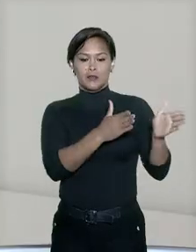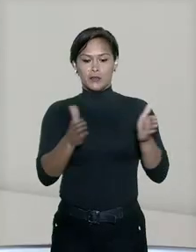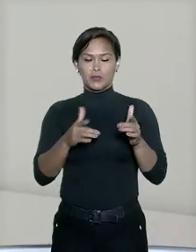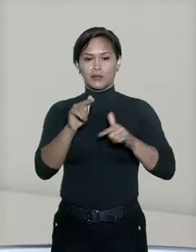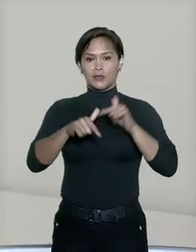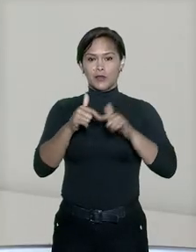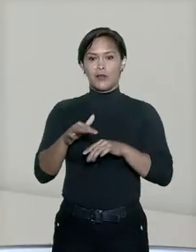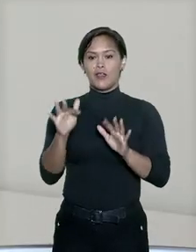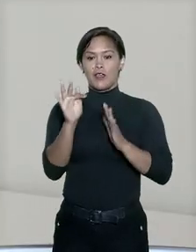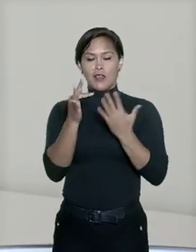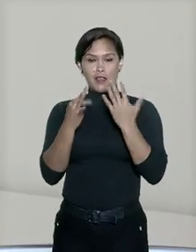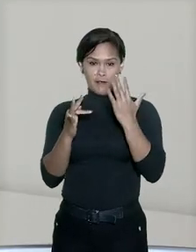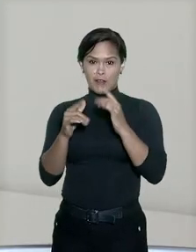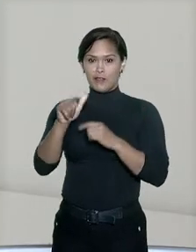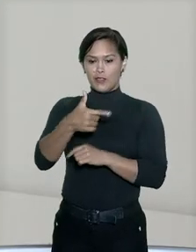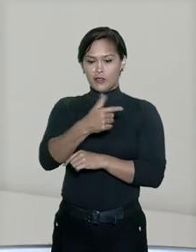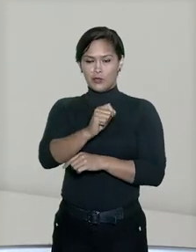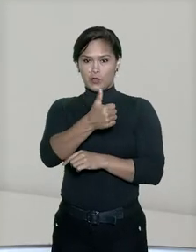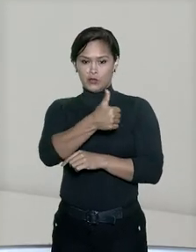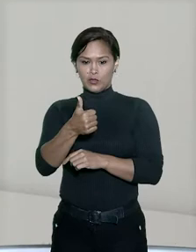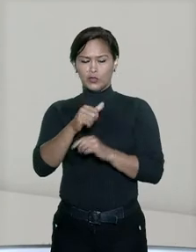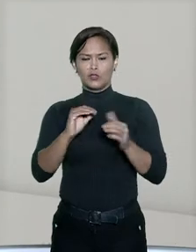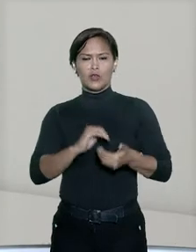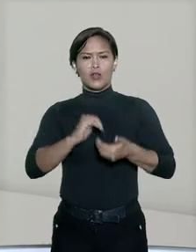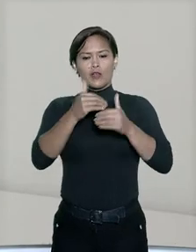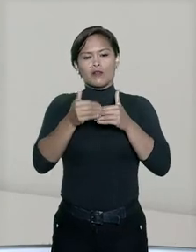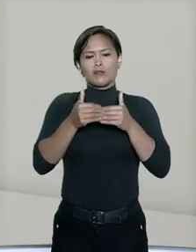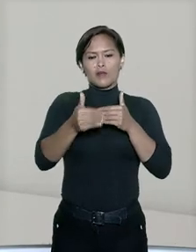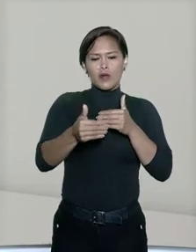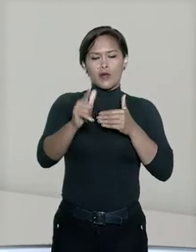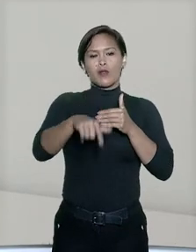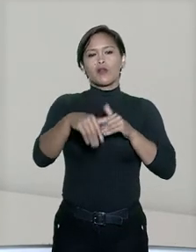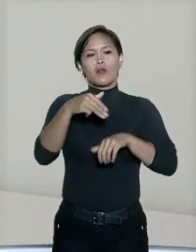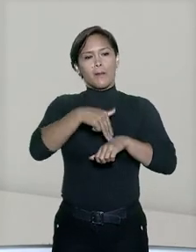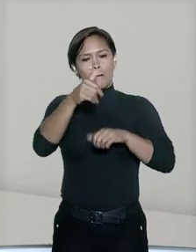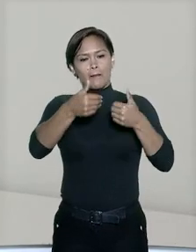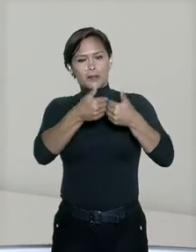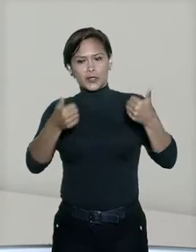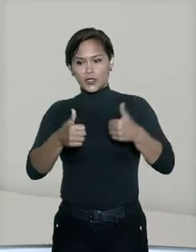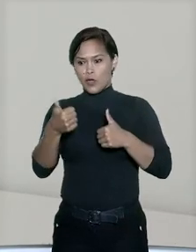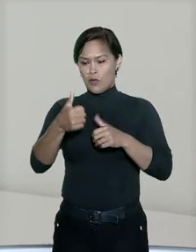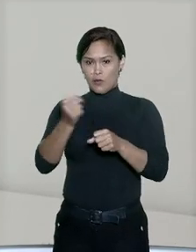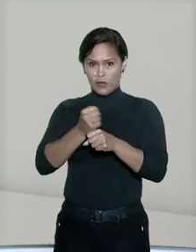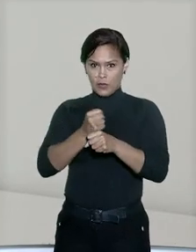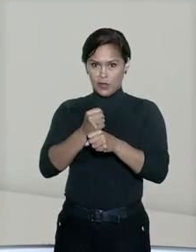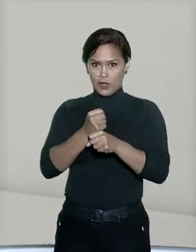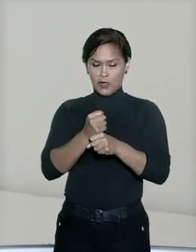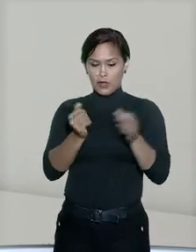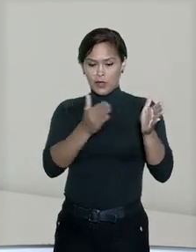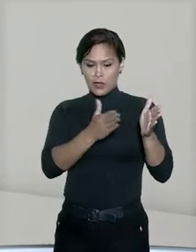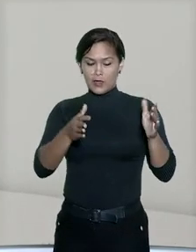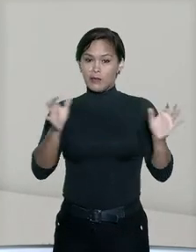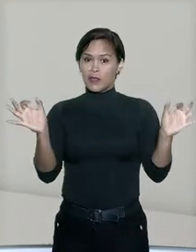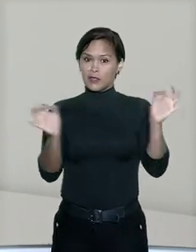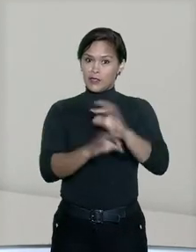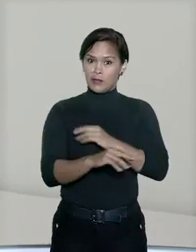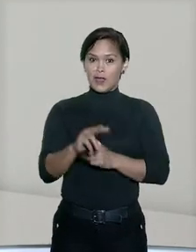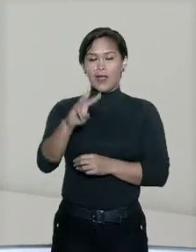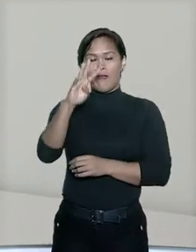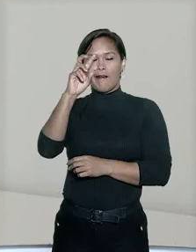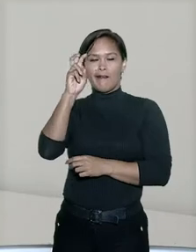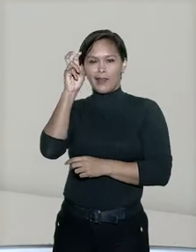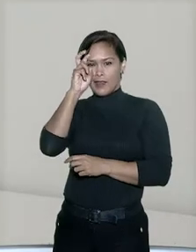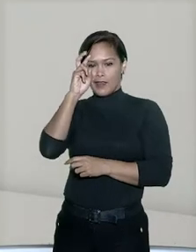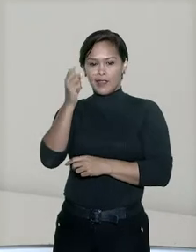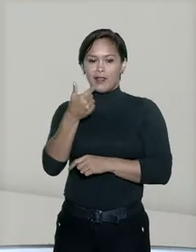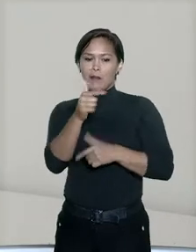Em fevereiro de 2021, a Corte prorrogou o afastamento dos magistrados por um ano, prazo que vem seria nesta quinta-feira para